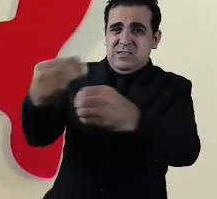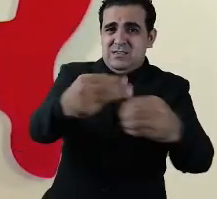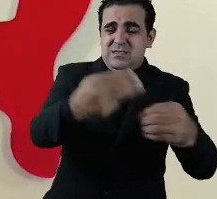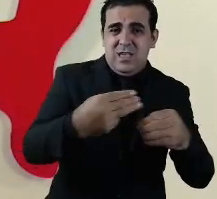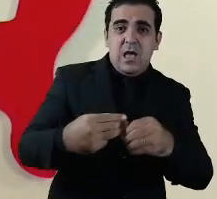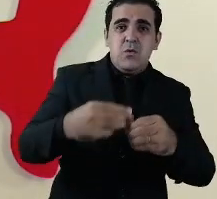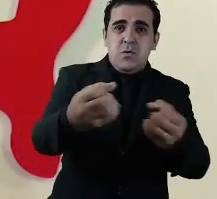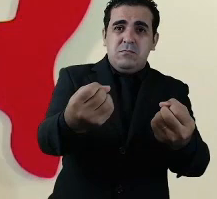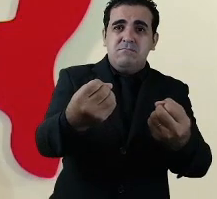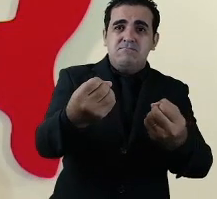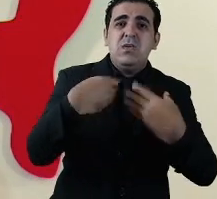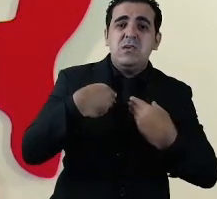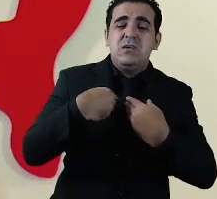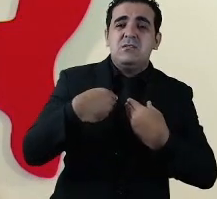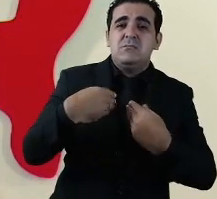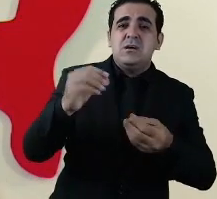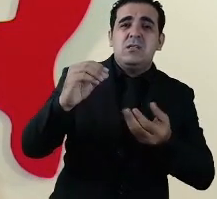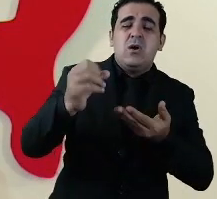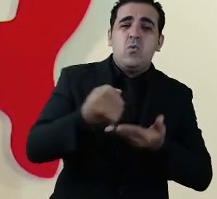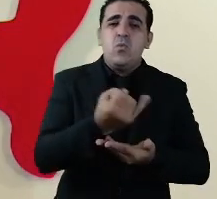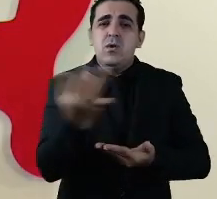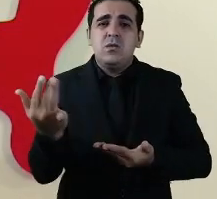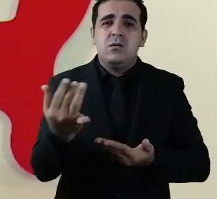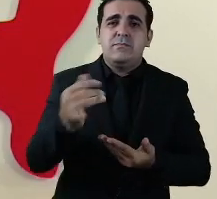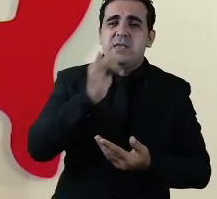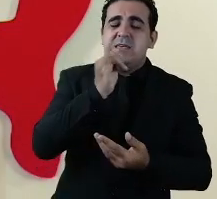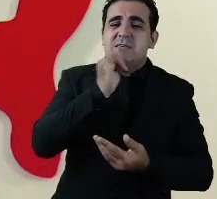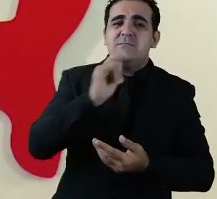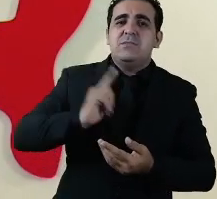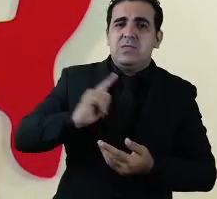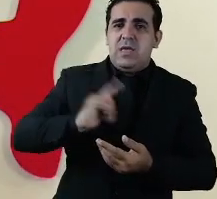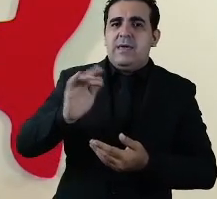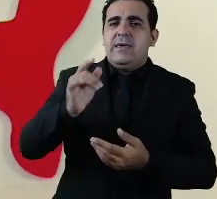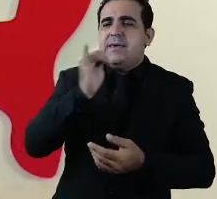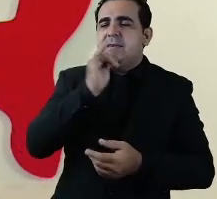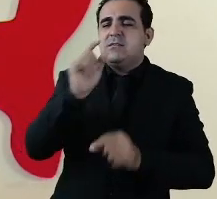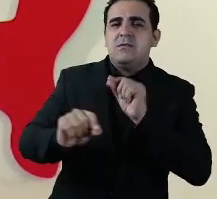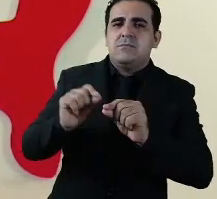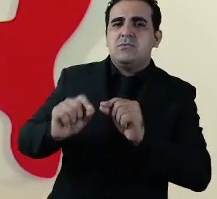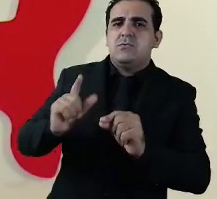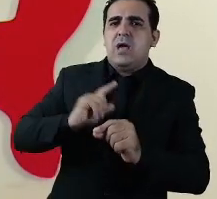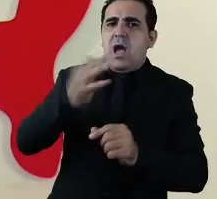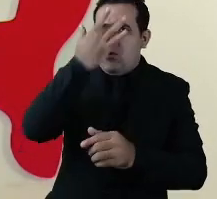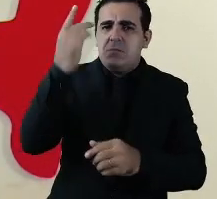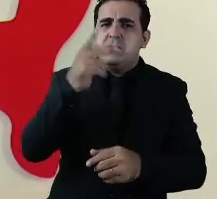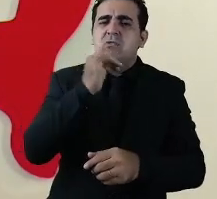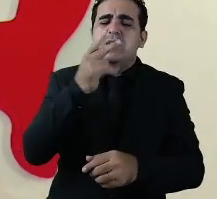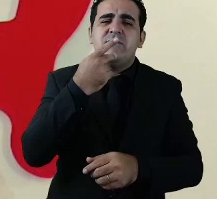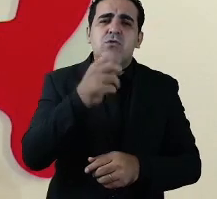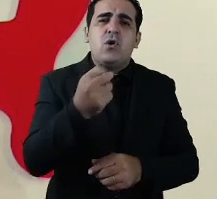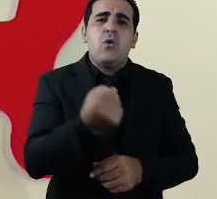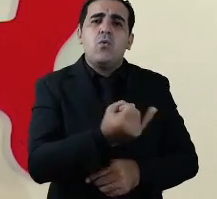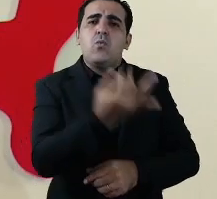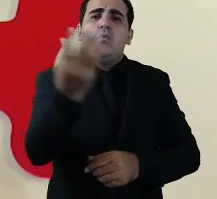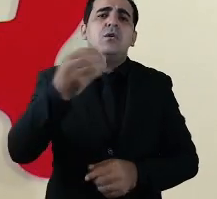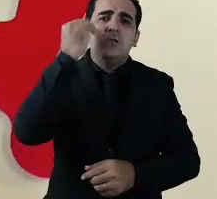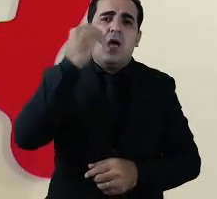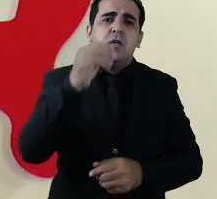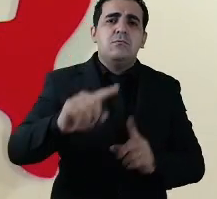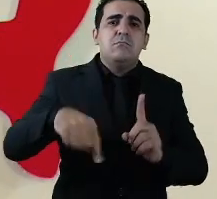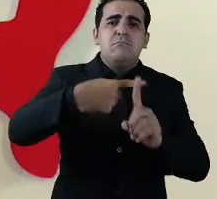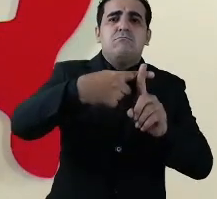testes notamos que em algumas cidades havia uma impropriedade estavam nos informando apenas os testes positivos